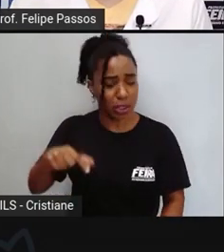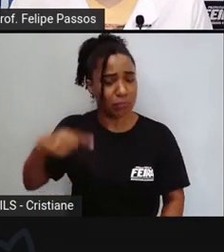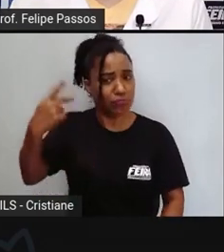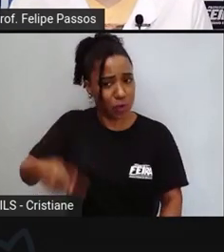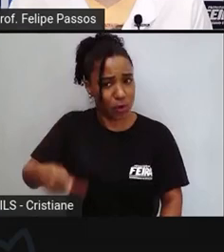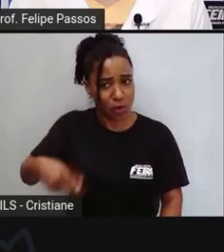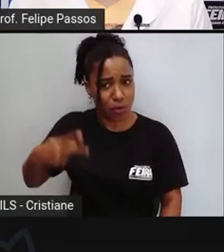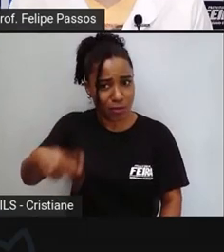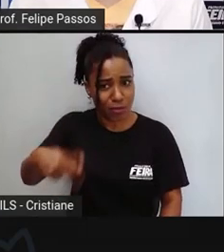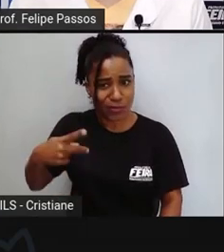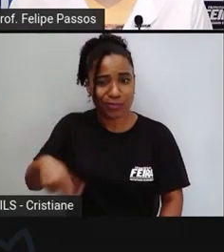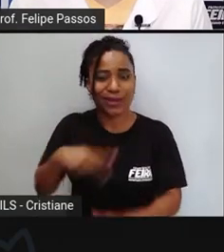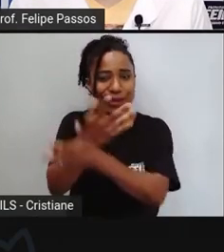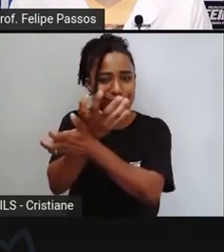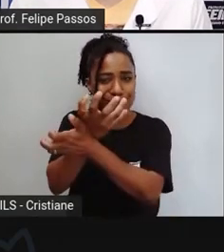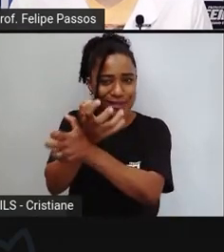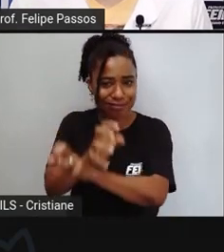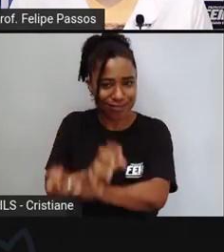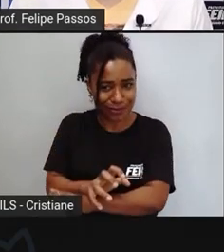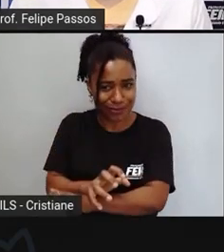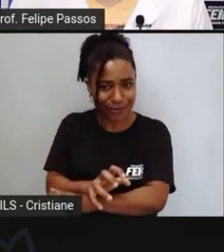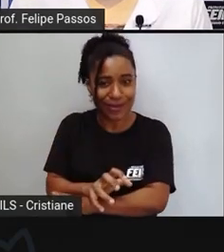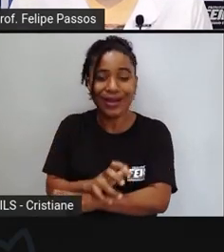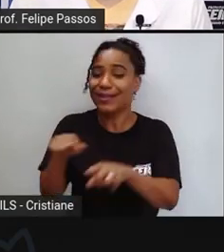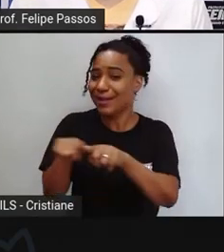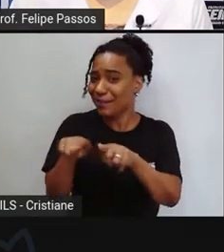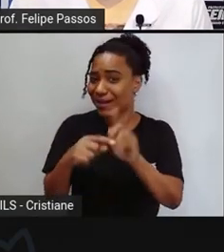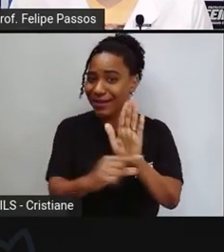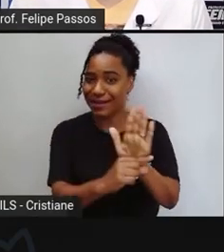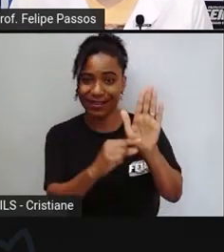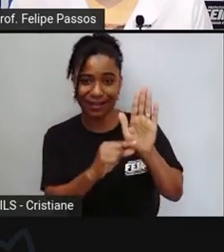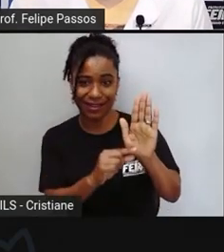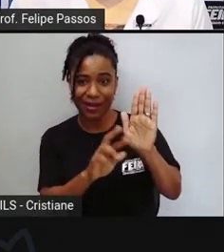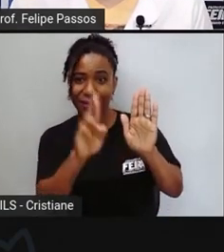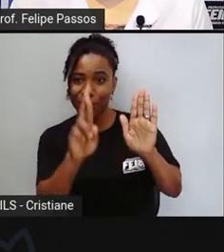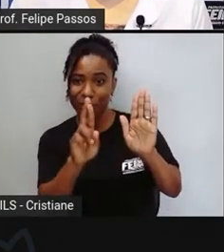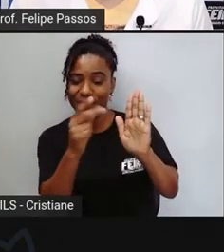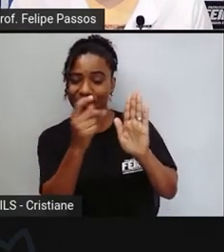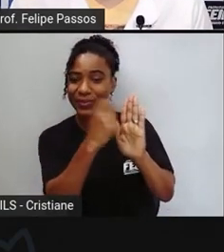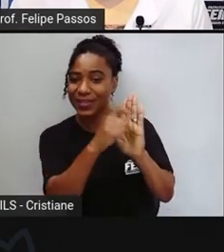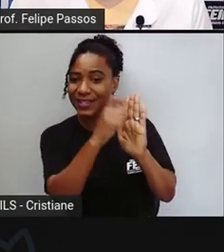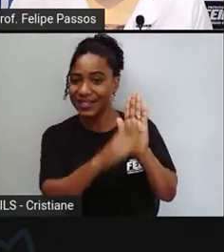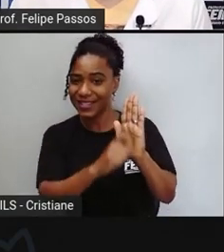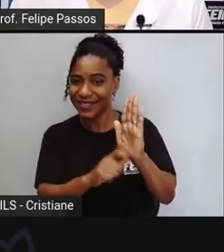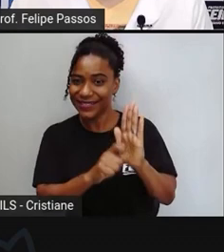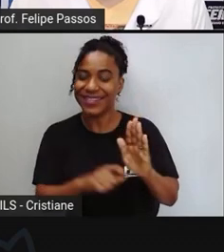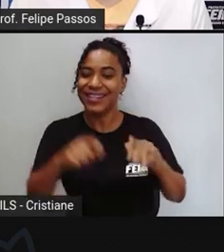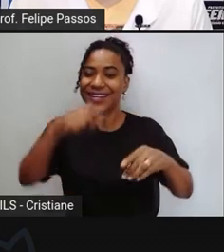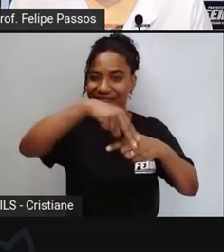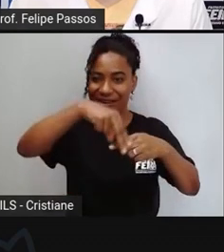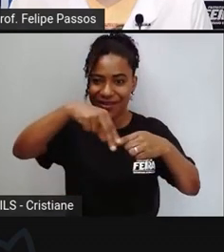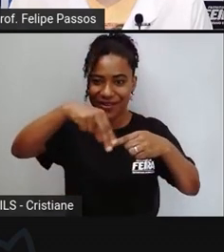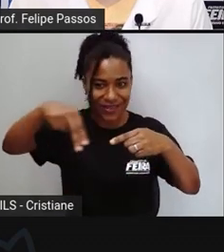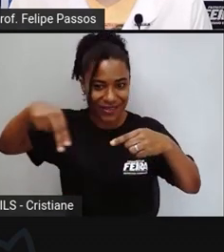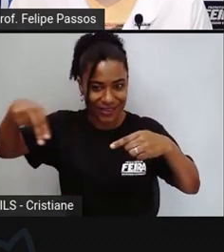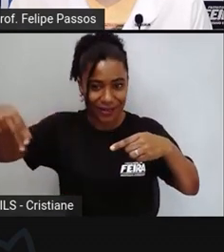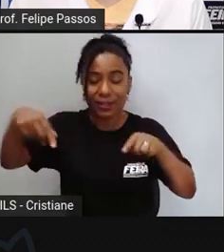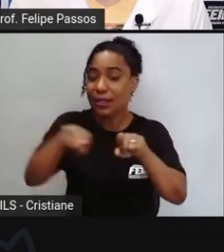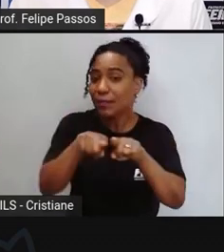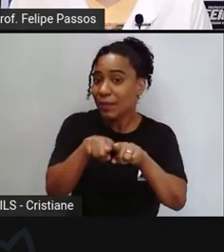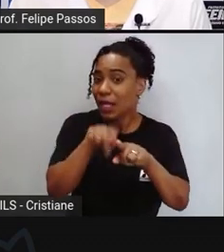cordel, defensor das questões ambientais no Nordeste,